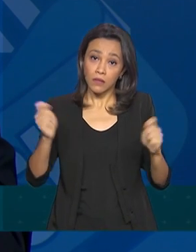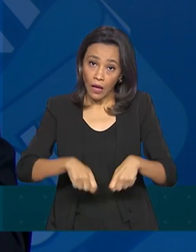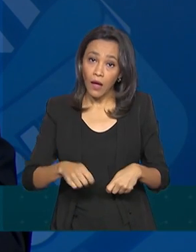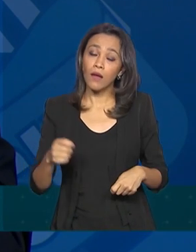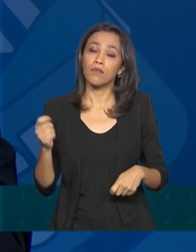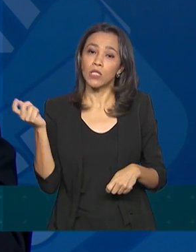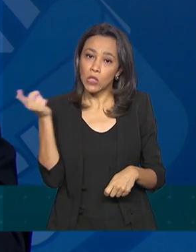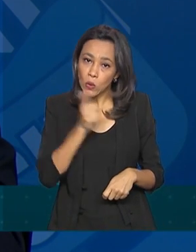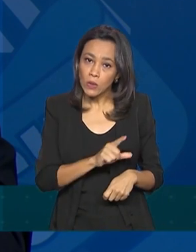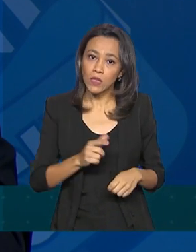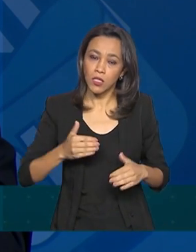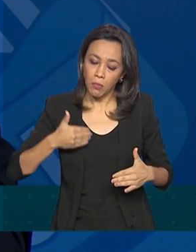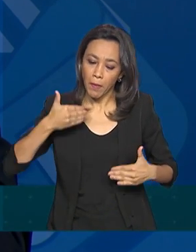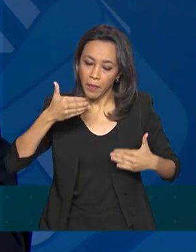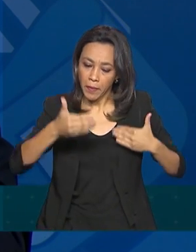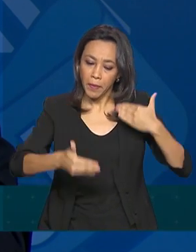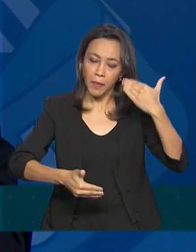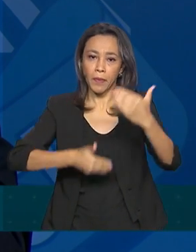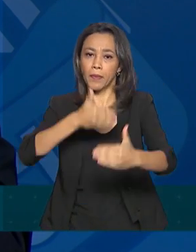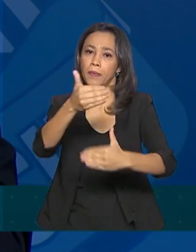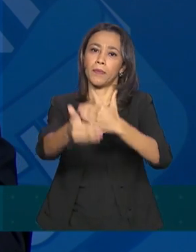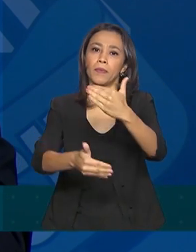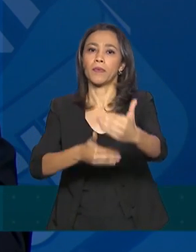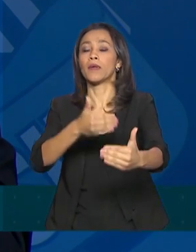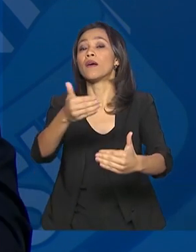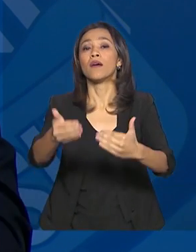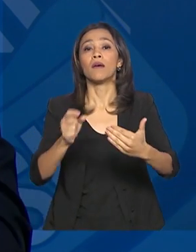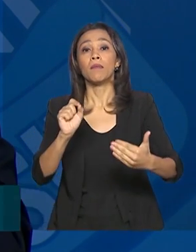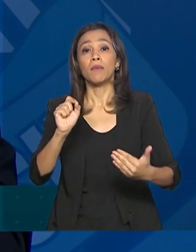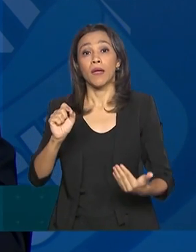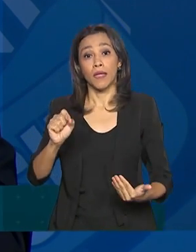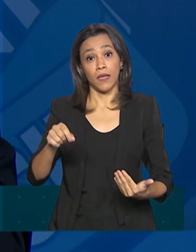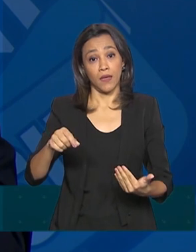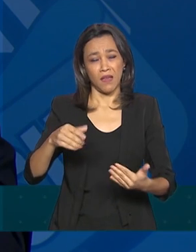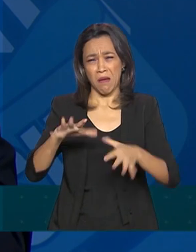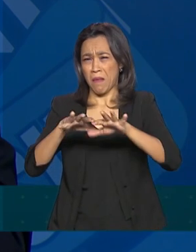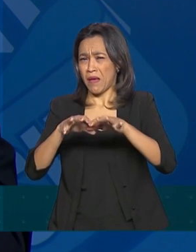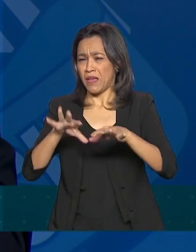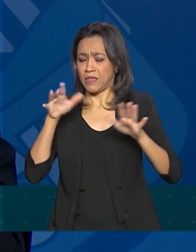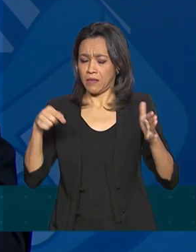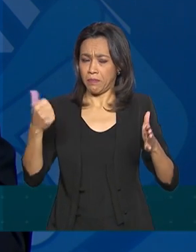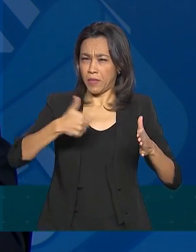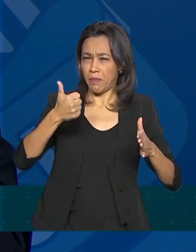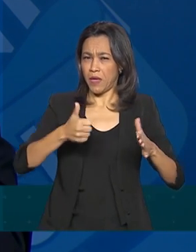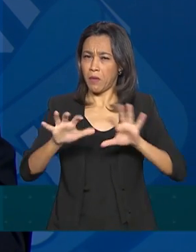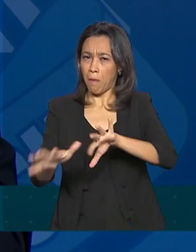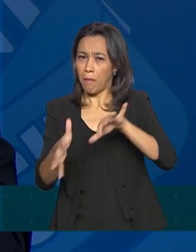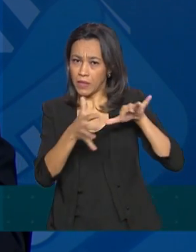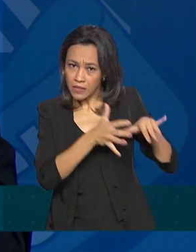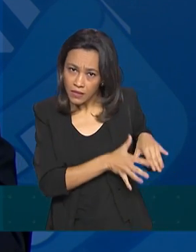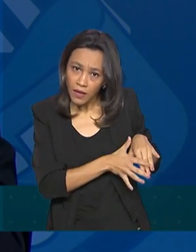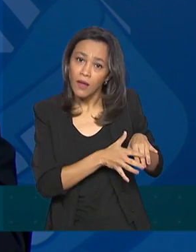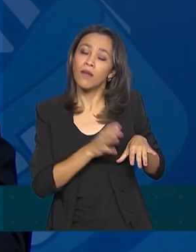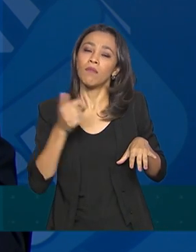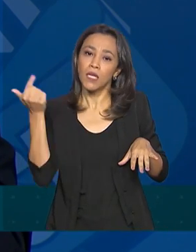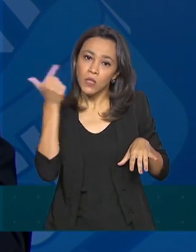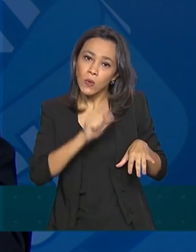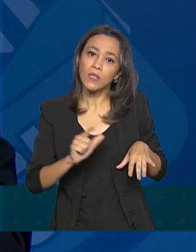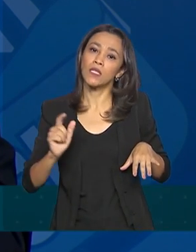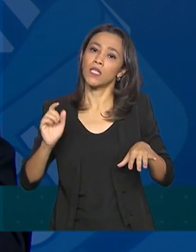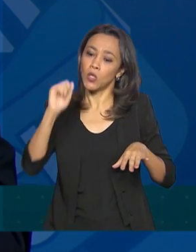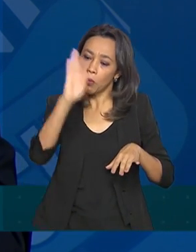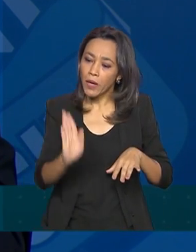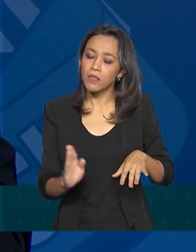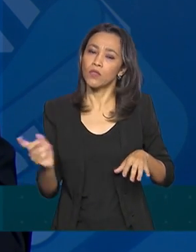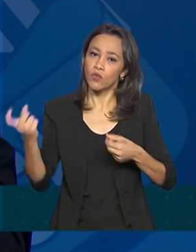nesse sentido, de construir as condições para que, passado esse primeiro momento, nós possamos sim ter o Brasil de